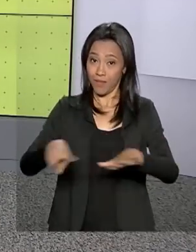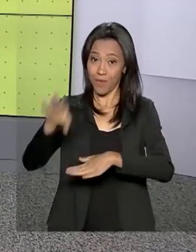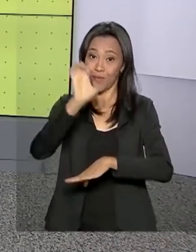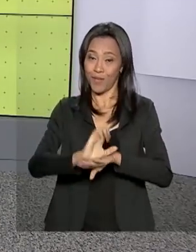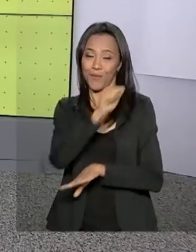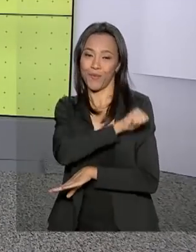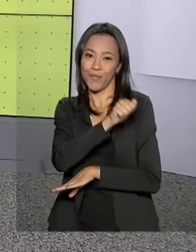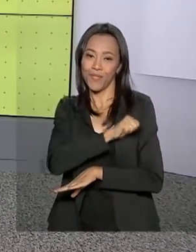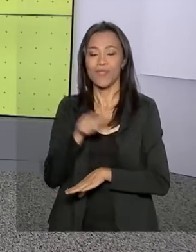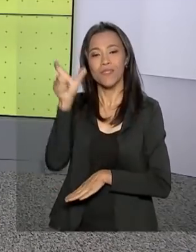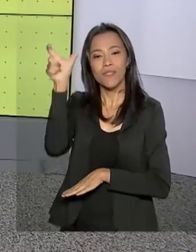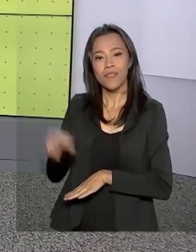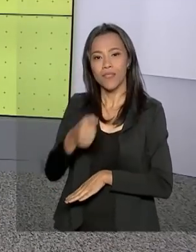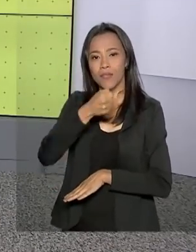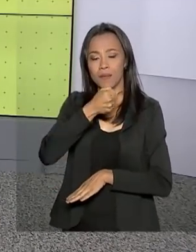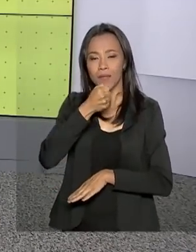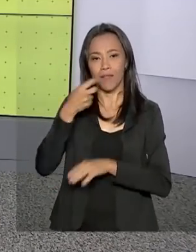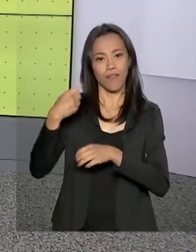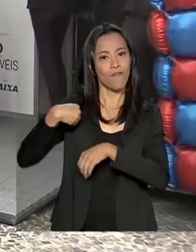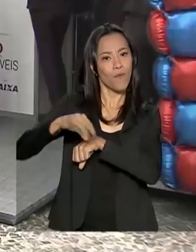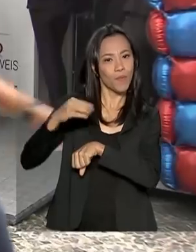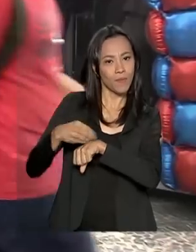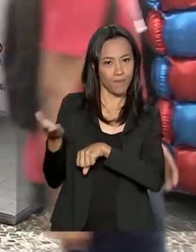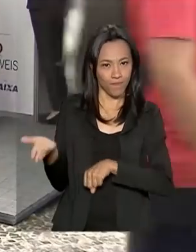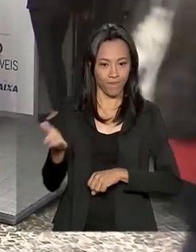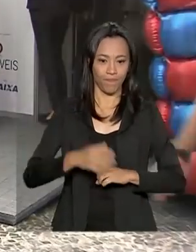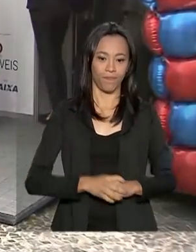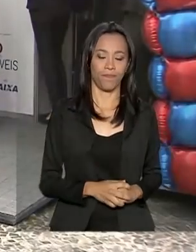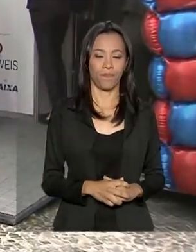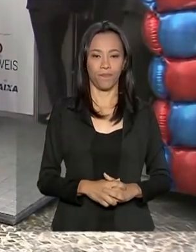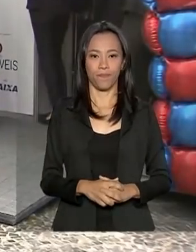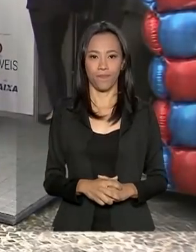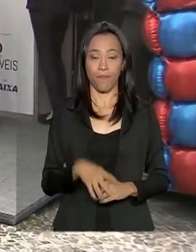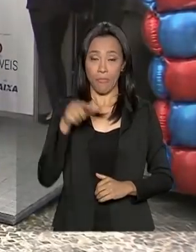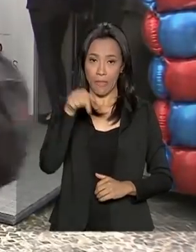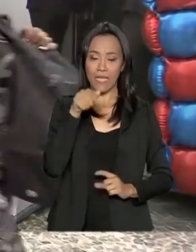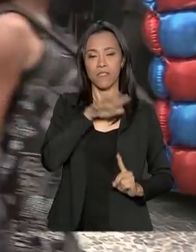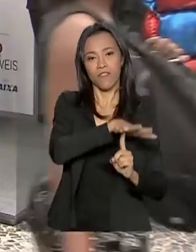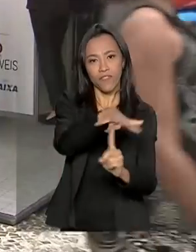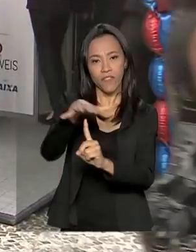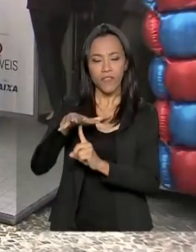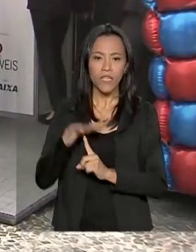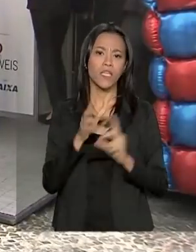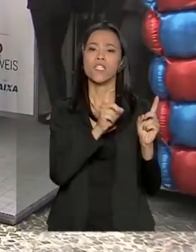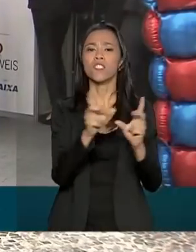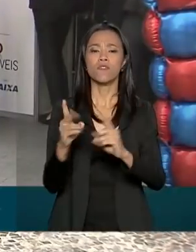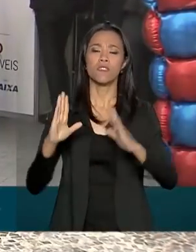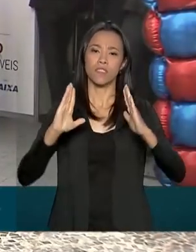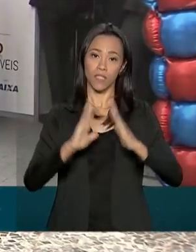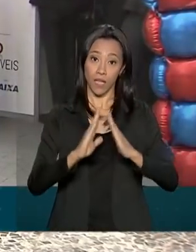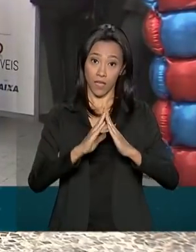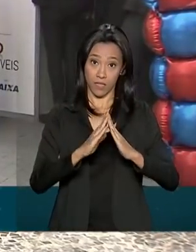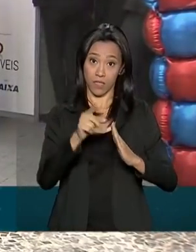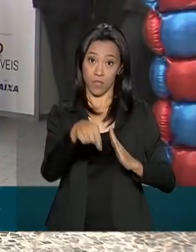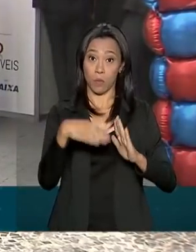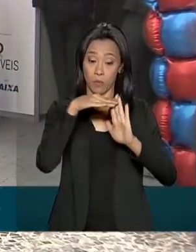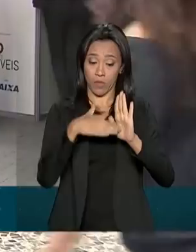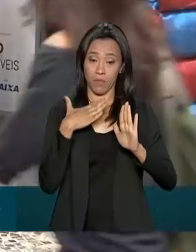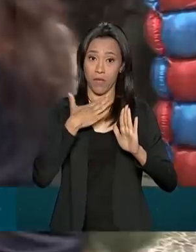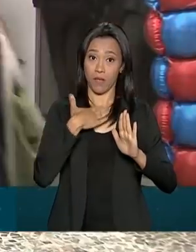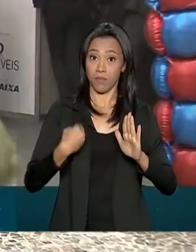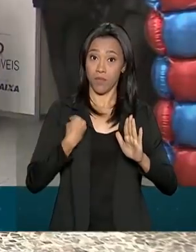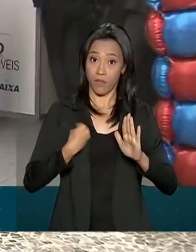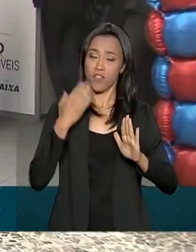Tiago Pimenta tem as informações para a gente. O Feirão de Imóveis do programa Minha Casa Minha Vida já aconteceu nas